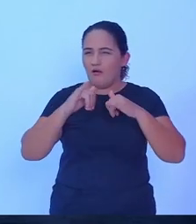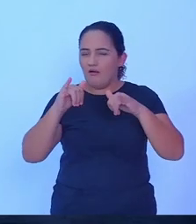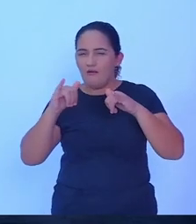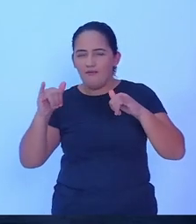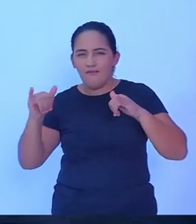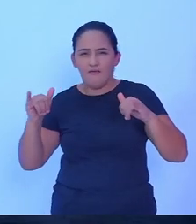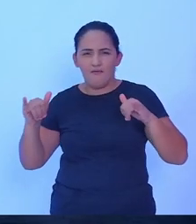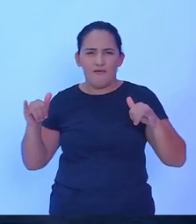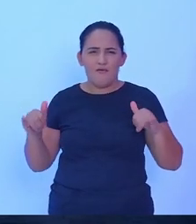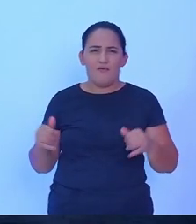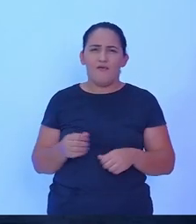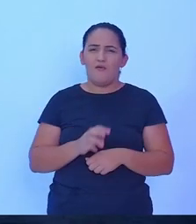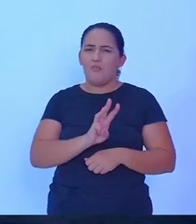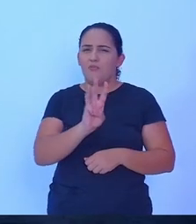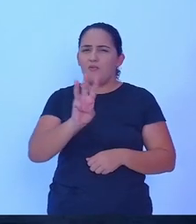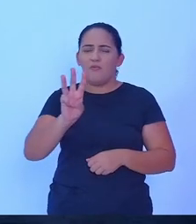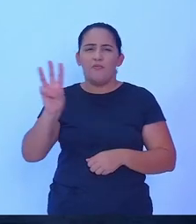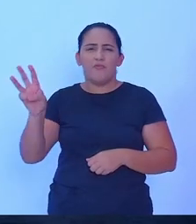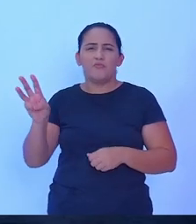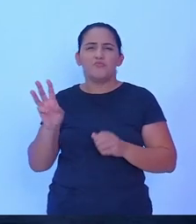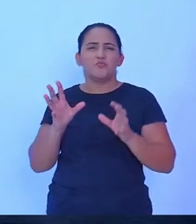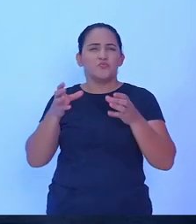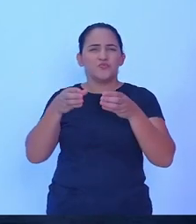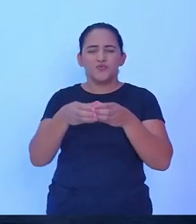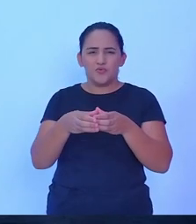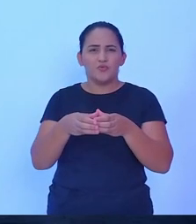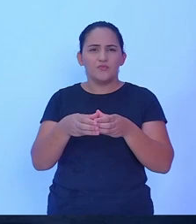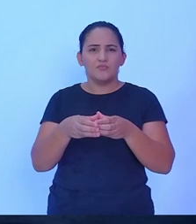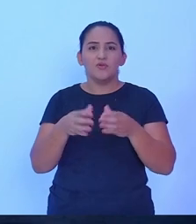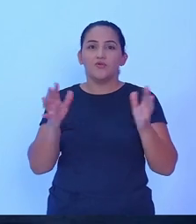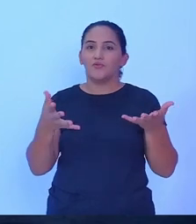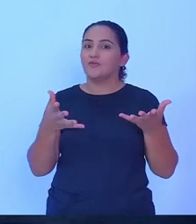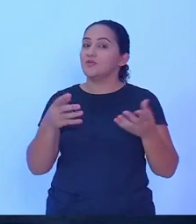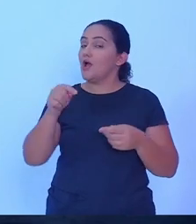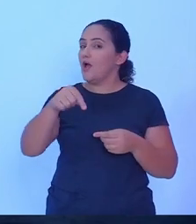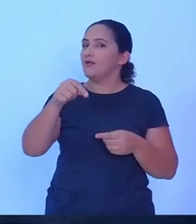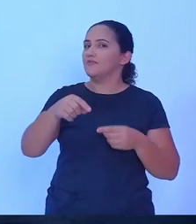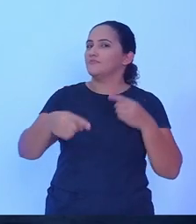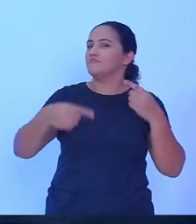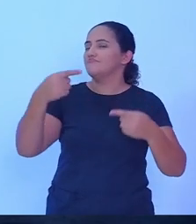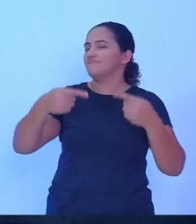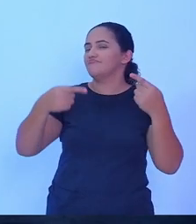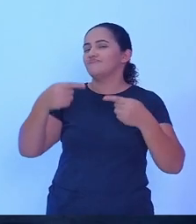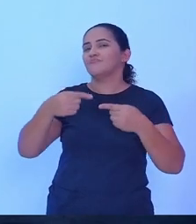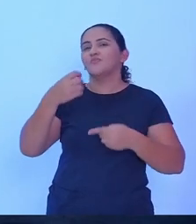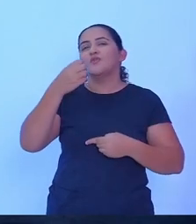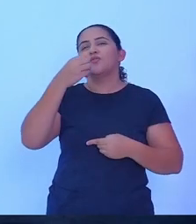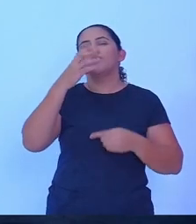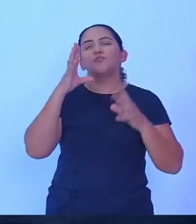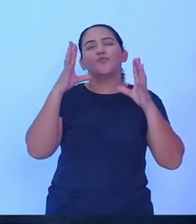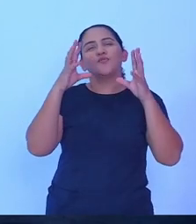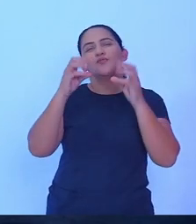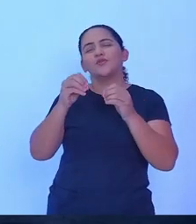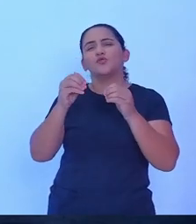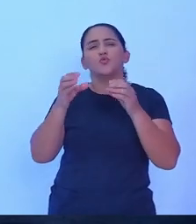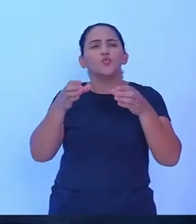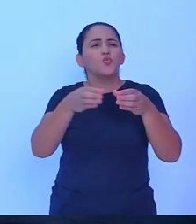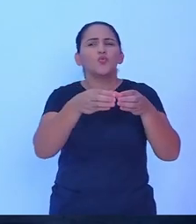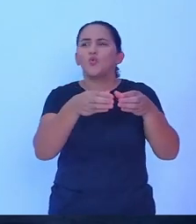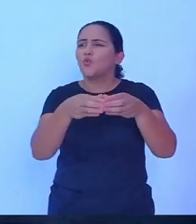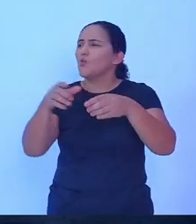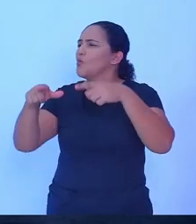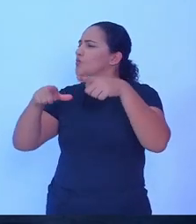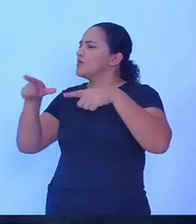sites parceiros que estão aqui realizando esse debate, uma boa noite a toda a equipe da comissão que está aqui presente, a